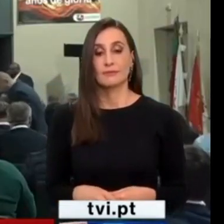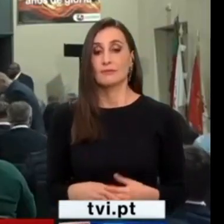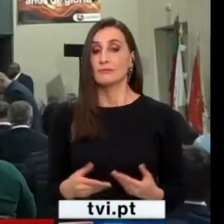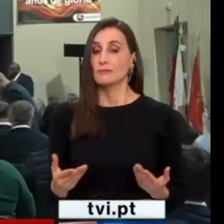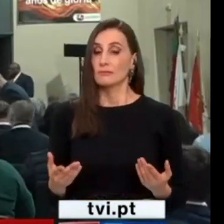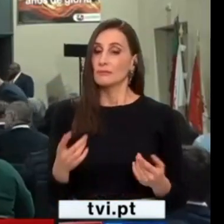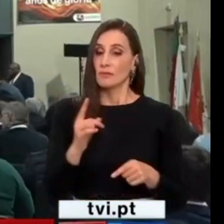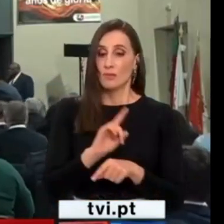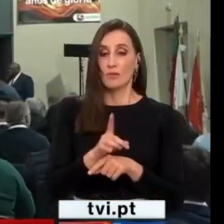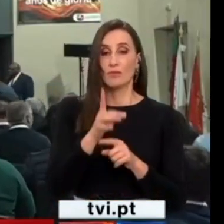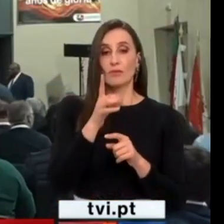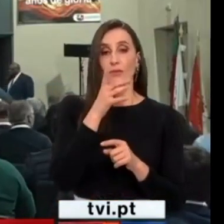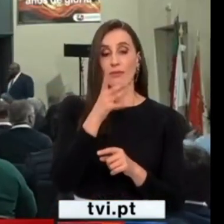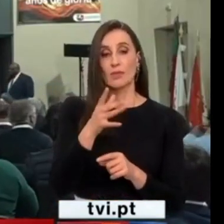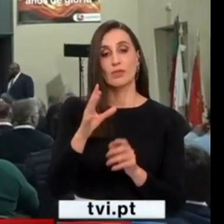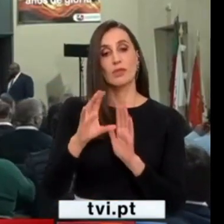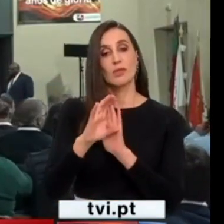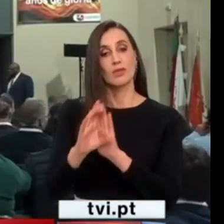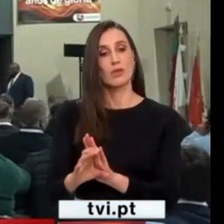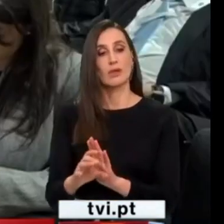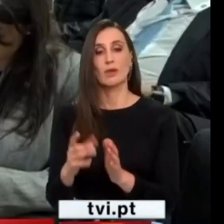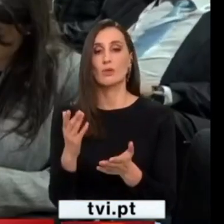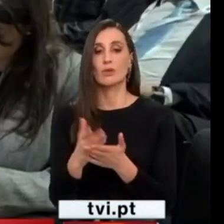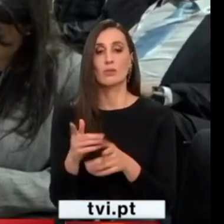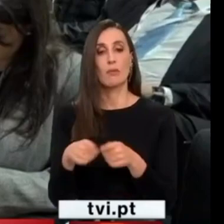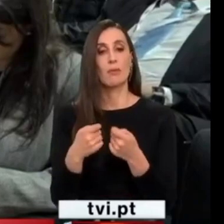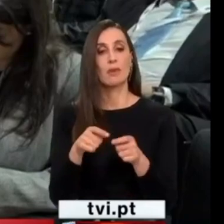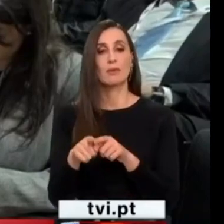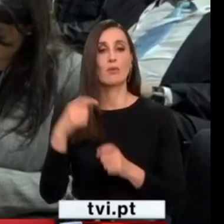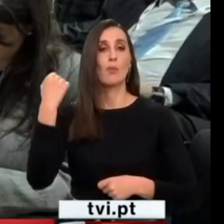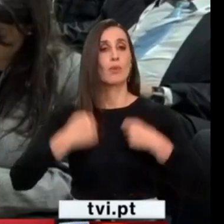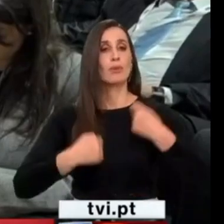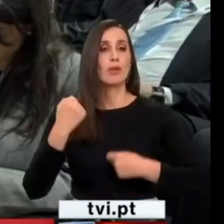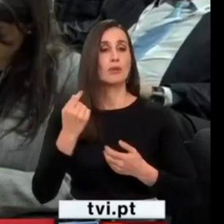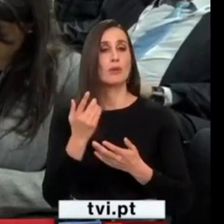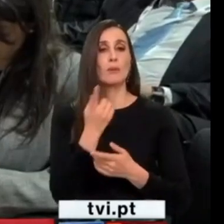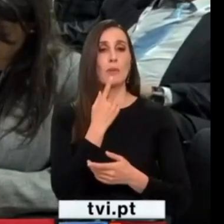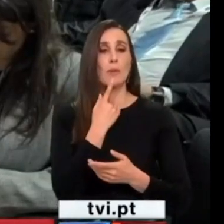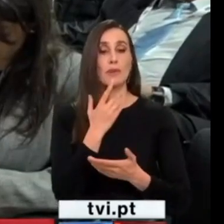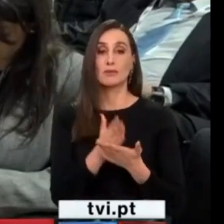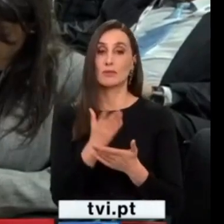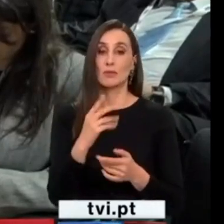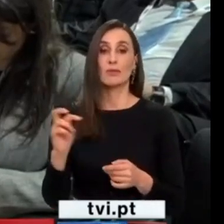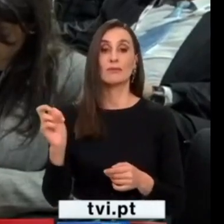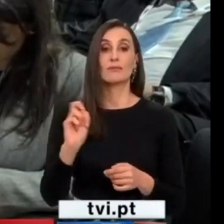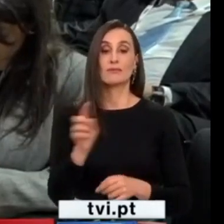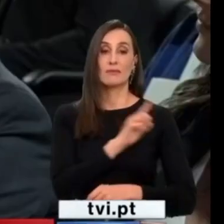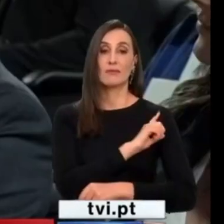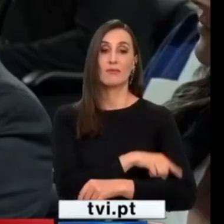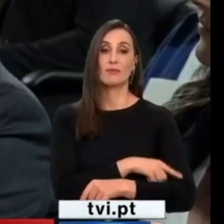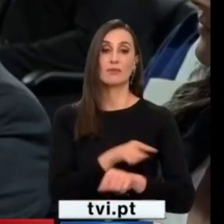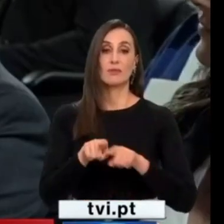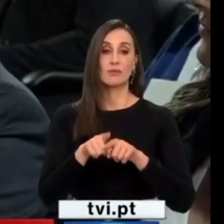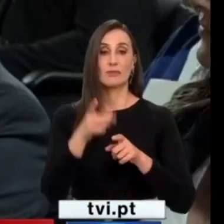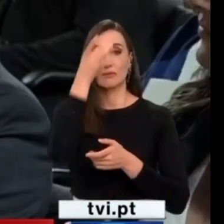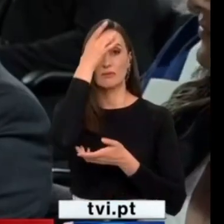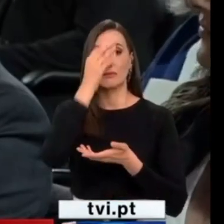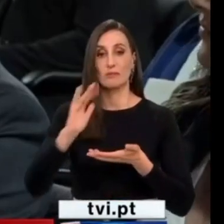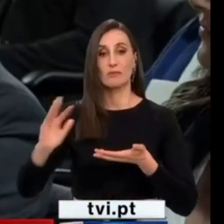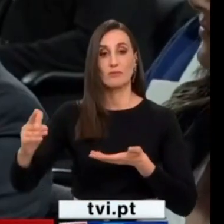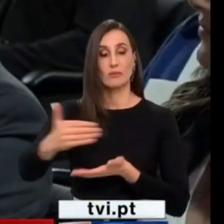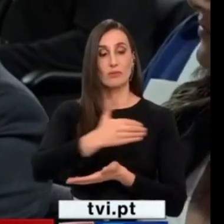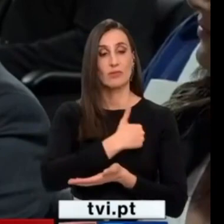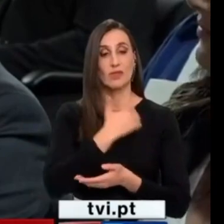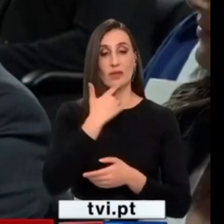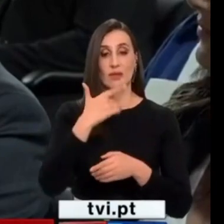Começa por dizer que o Chega já não é hoje um simples partido de protesto, mas a terceira força política, com as sondagens, a apontarem